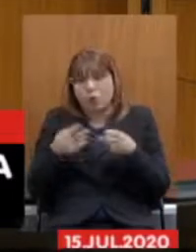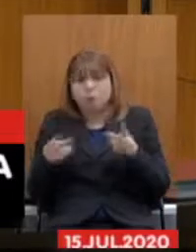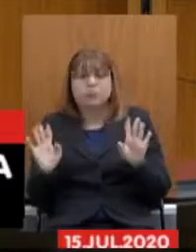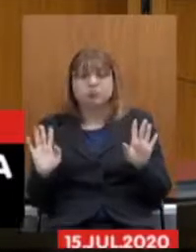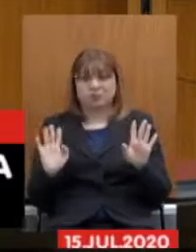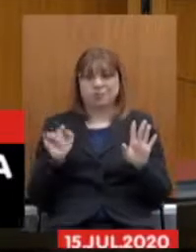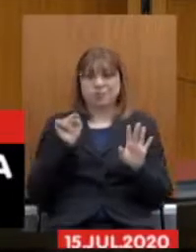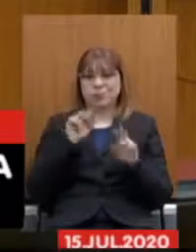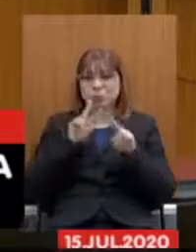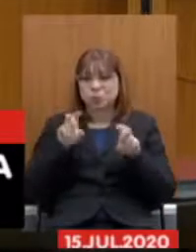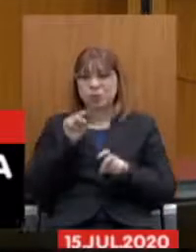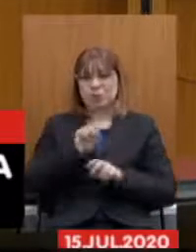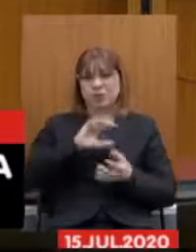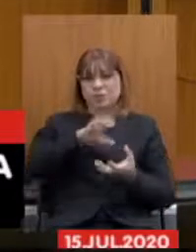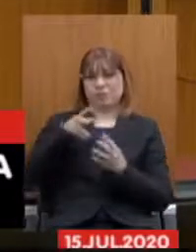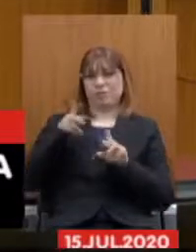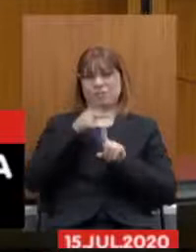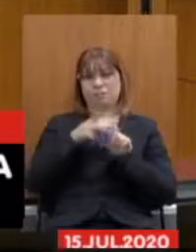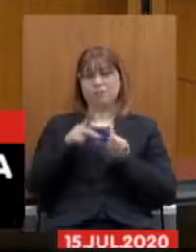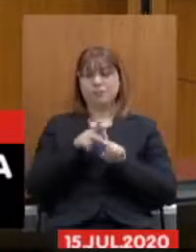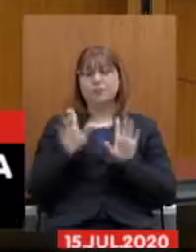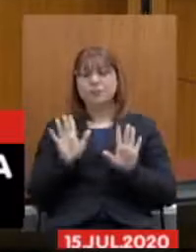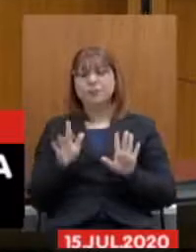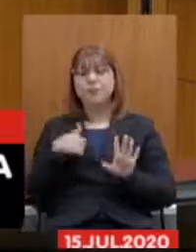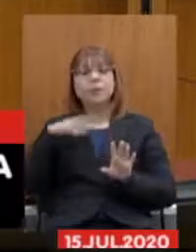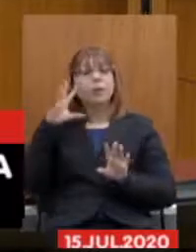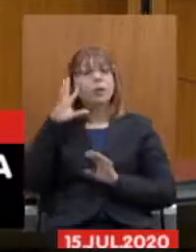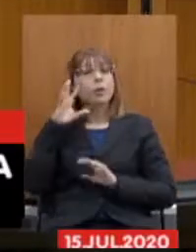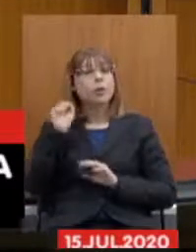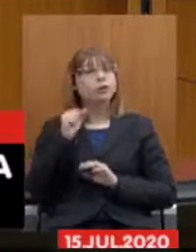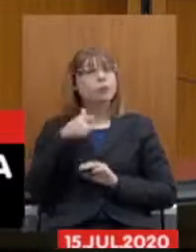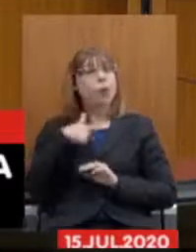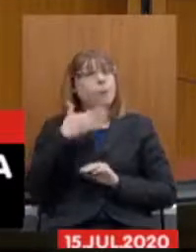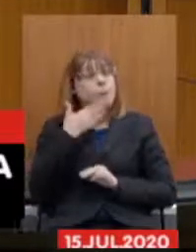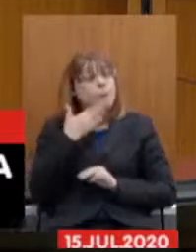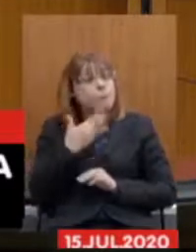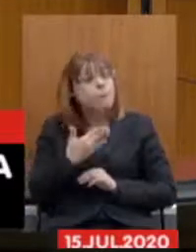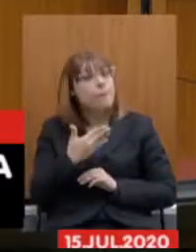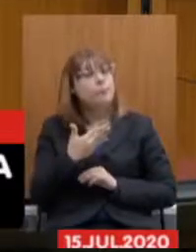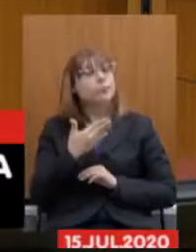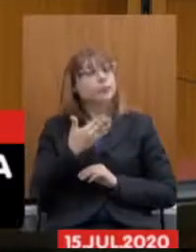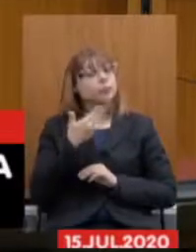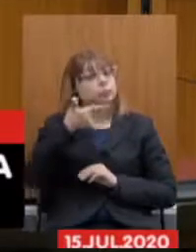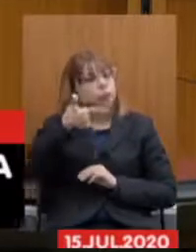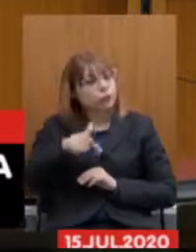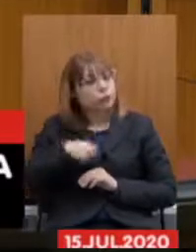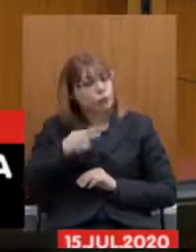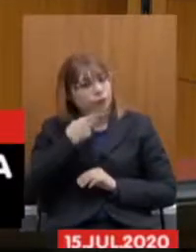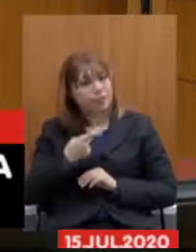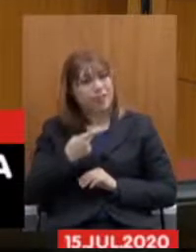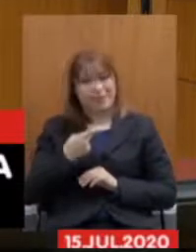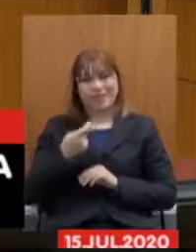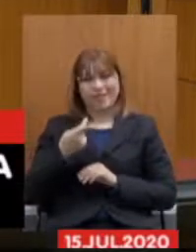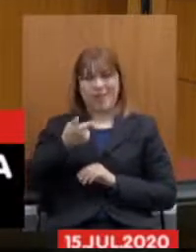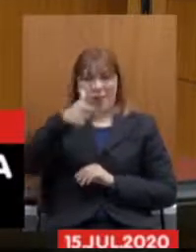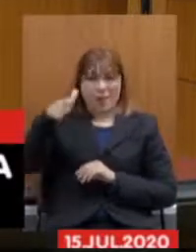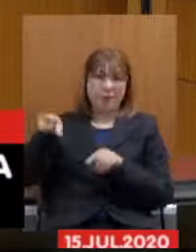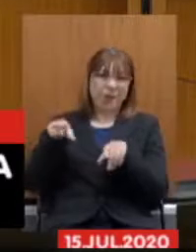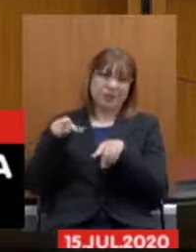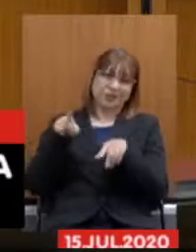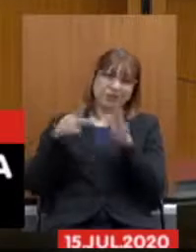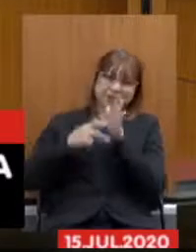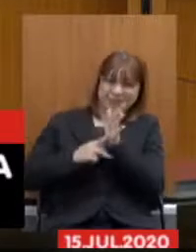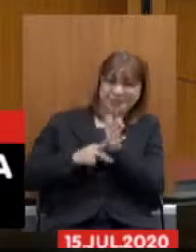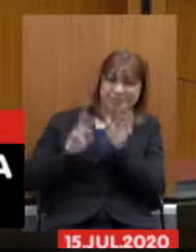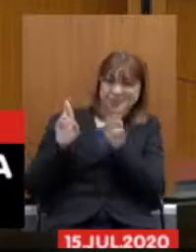apresentada. O que eu acho, o que eu peço, o que eu reitero aqui até a fala de outros colegas,